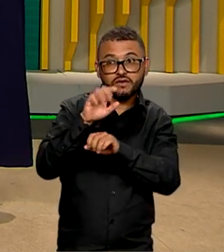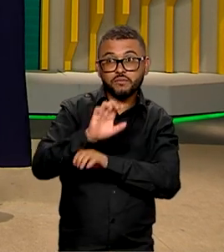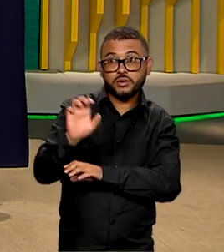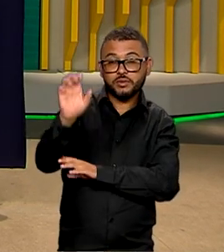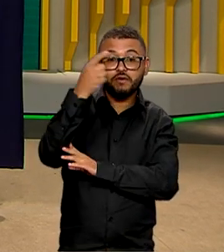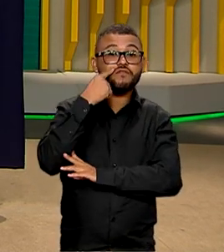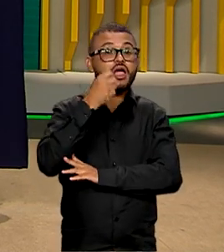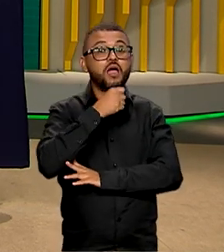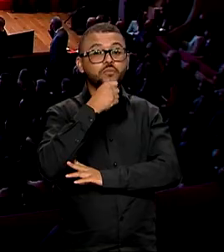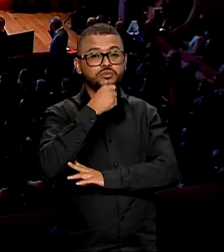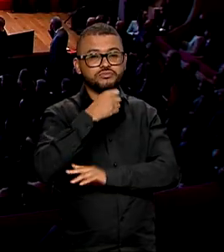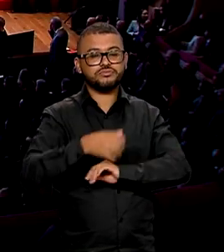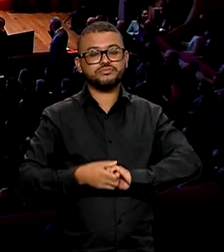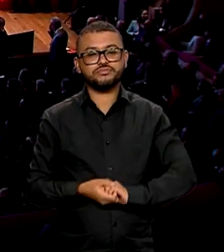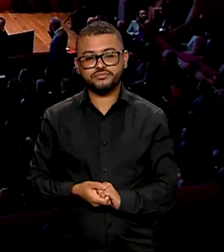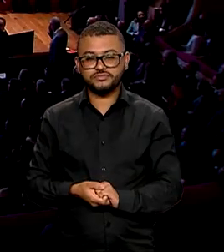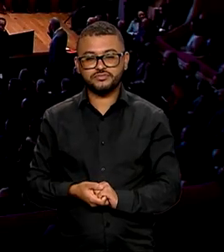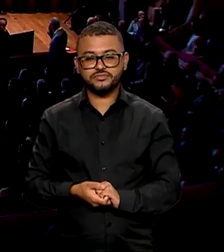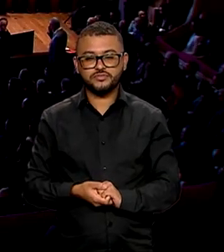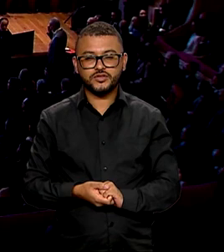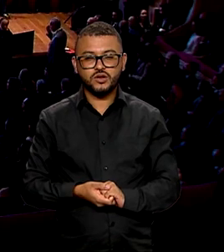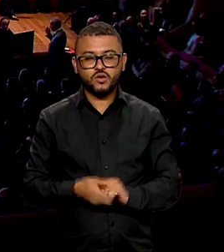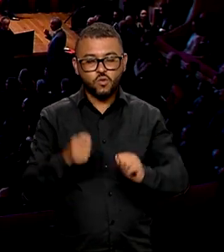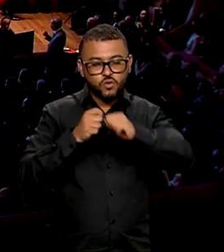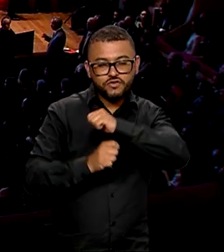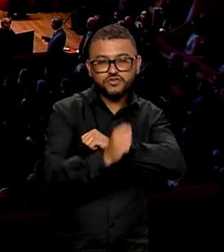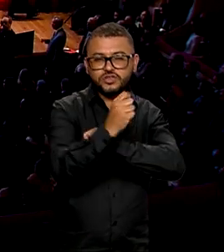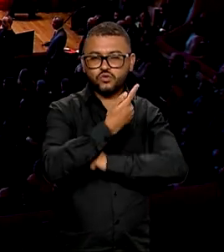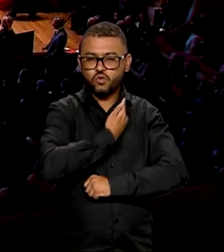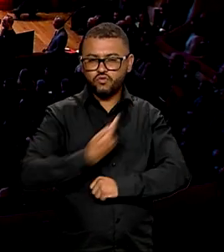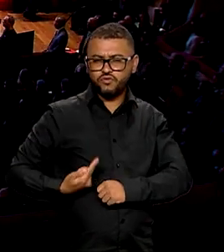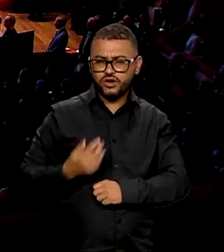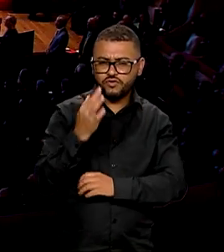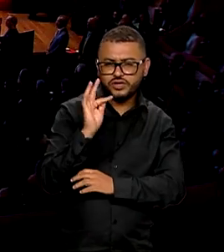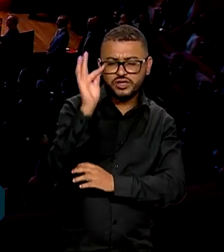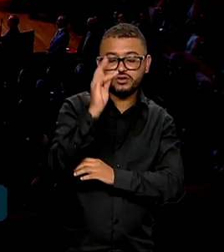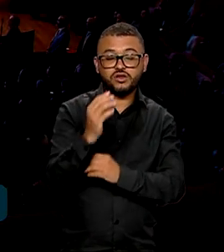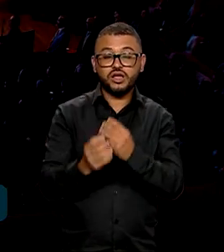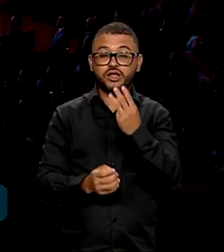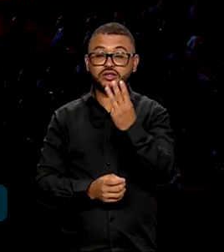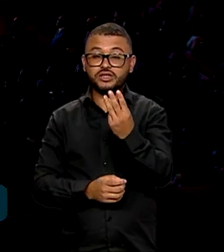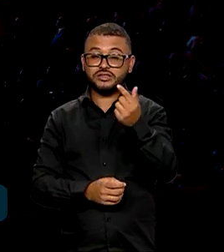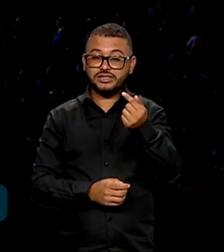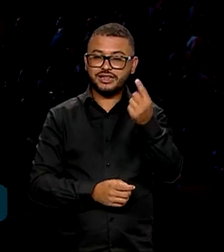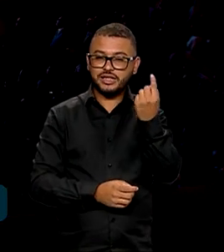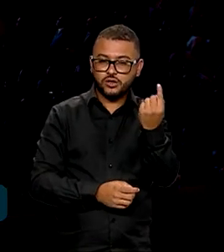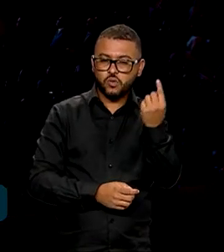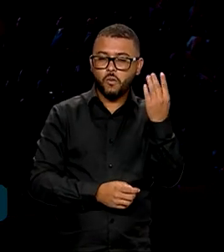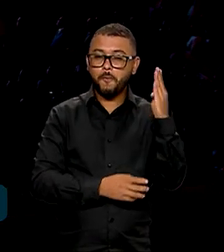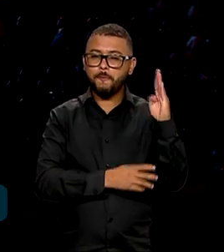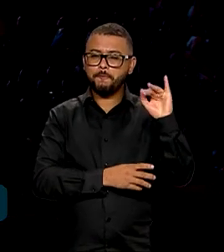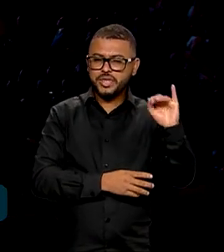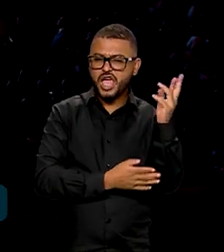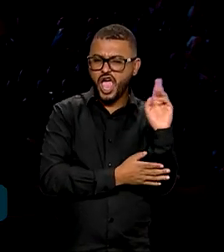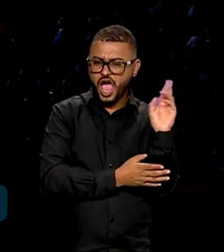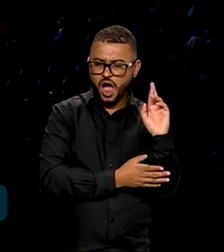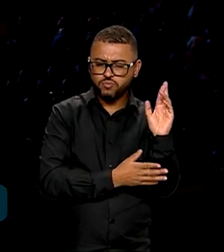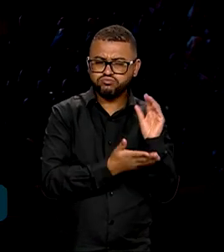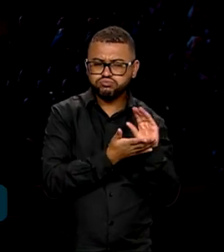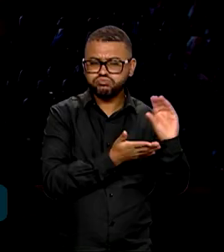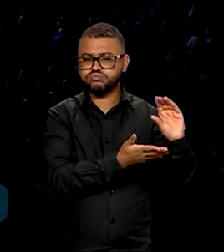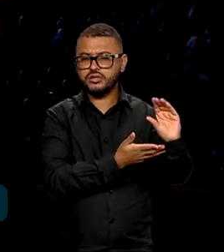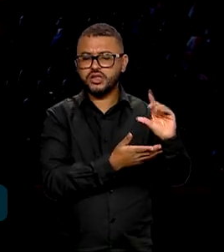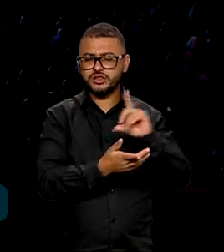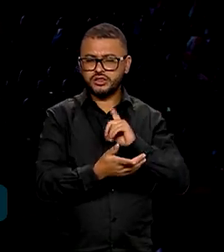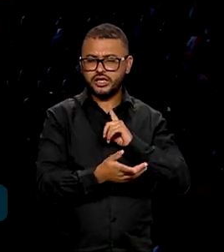só aí na reportagem. O investimento do governo federal será de 371 bilhões de reais. Além dos